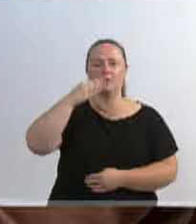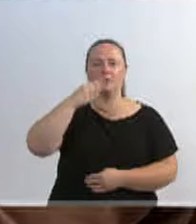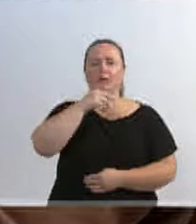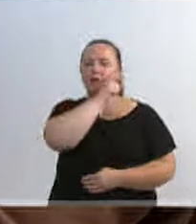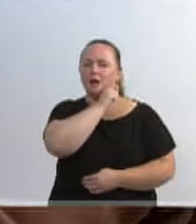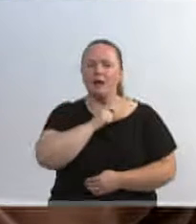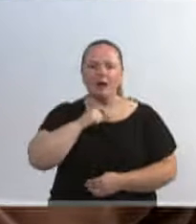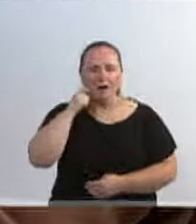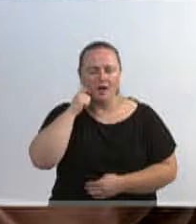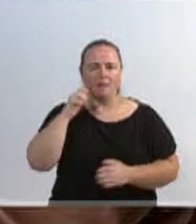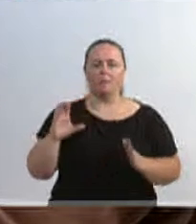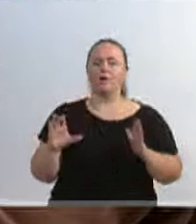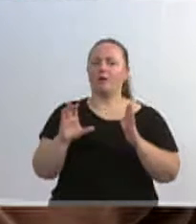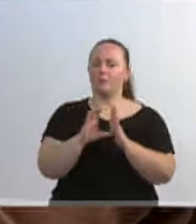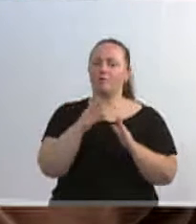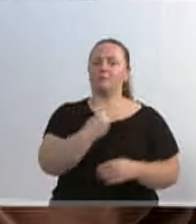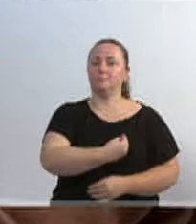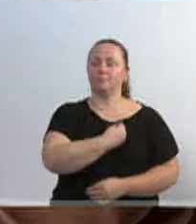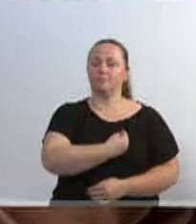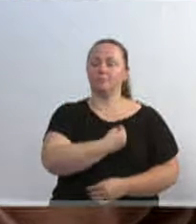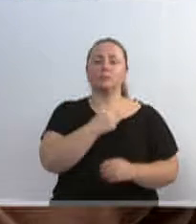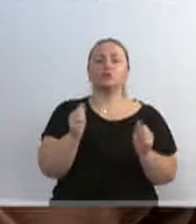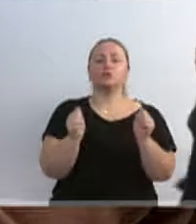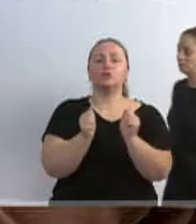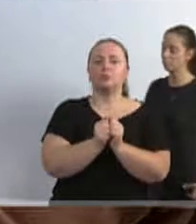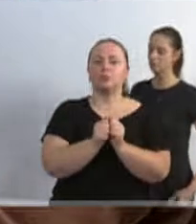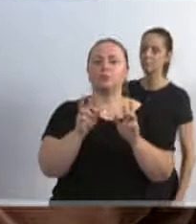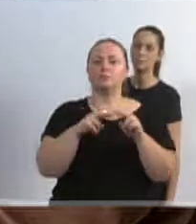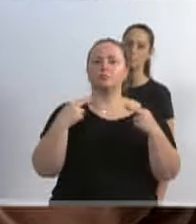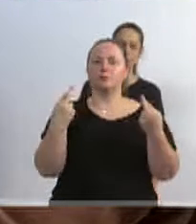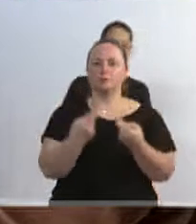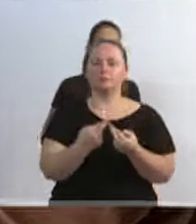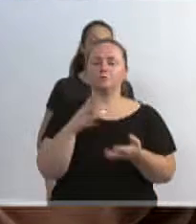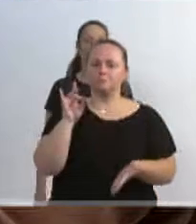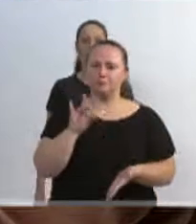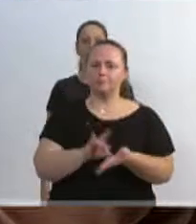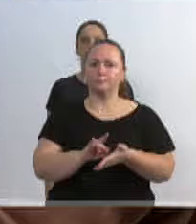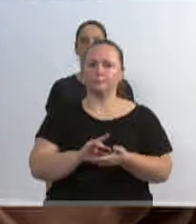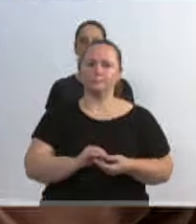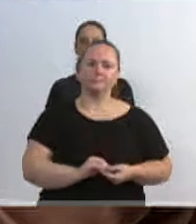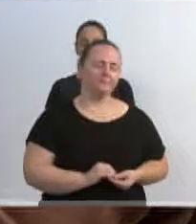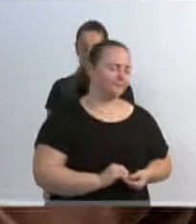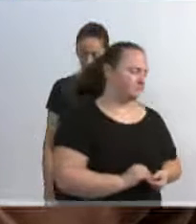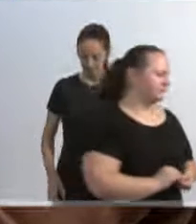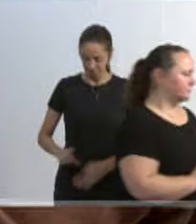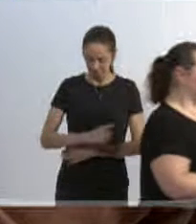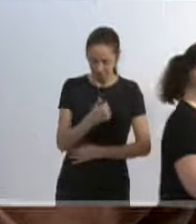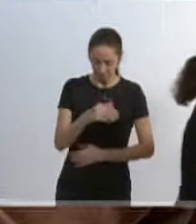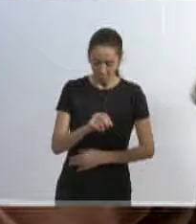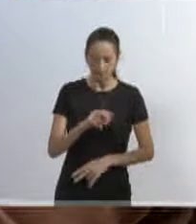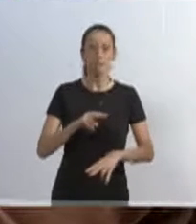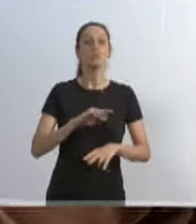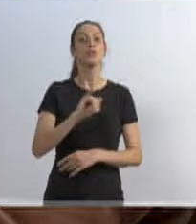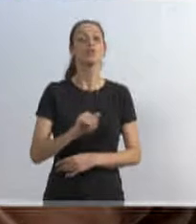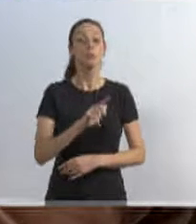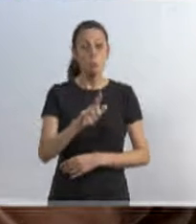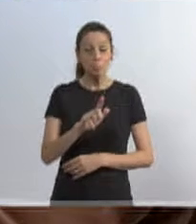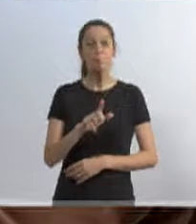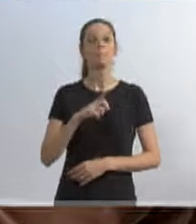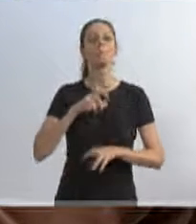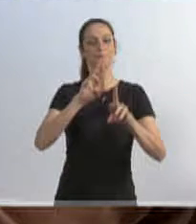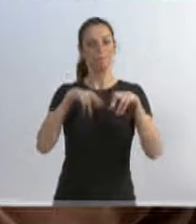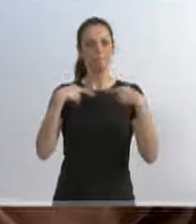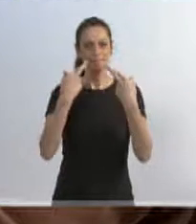também o vereador Caminha. Estivemos lá junto, a primeira reunião, efetivamente, fora desta casa. E dia 10 de julho teremos aqui a nossa